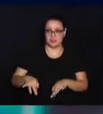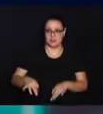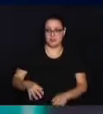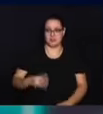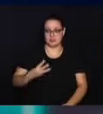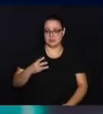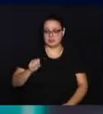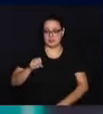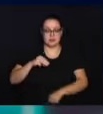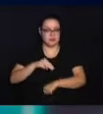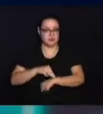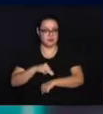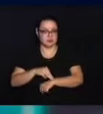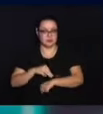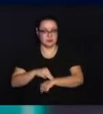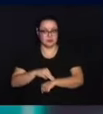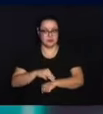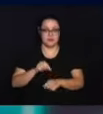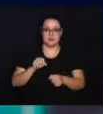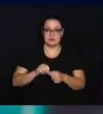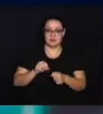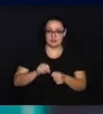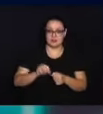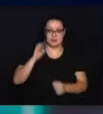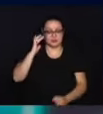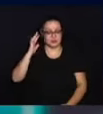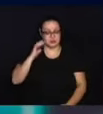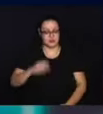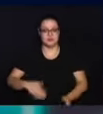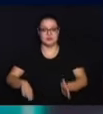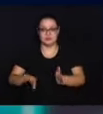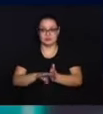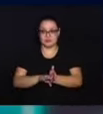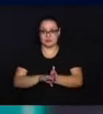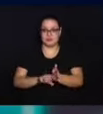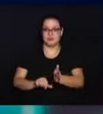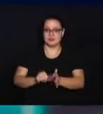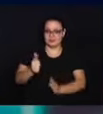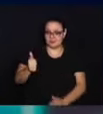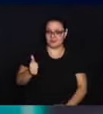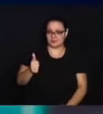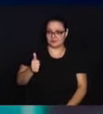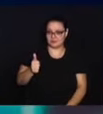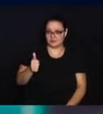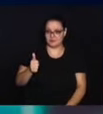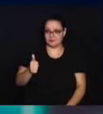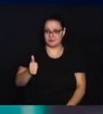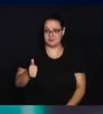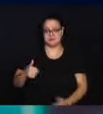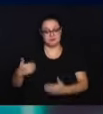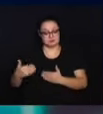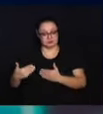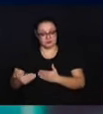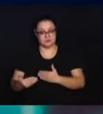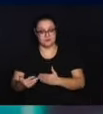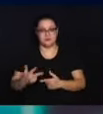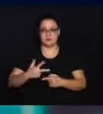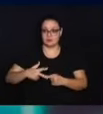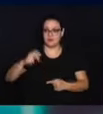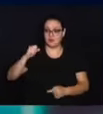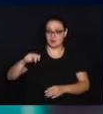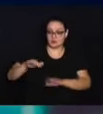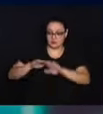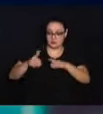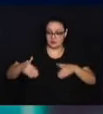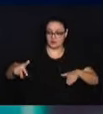prova em 38 minutos e realizando o seu sonho de chegar em primeiro lugar. E desde então, vem